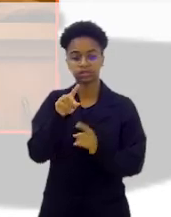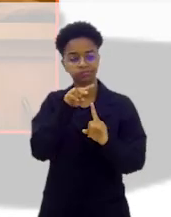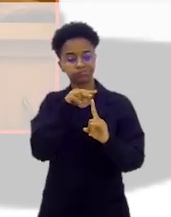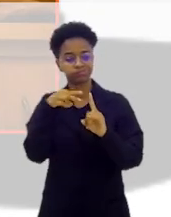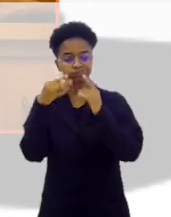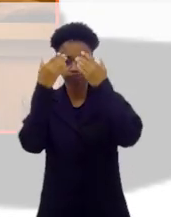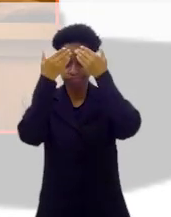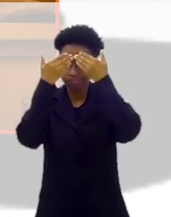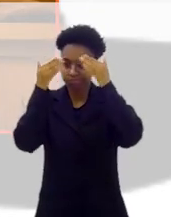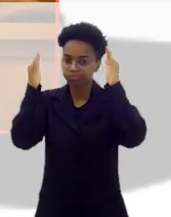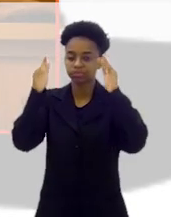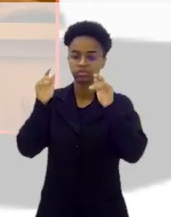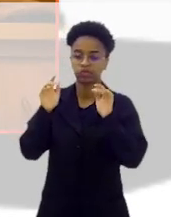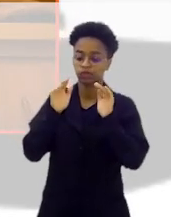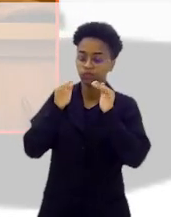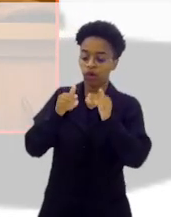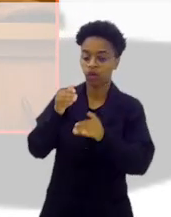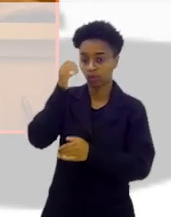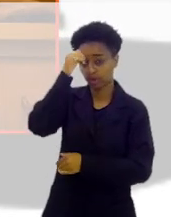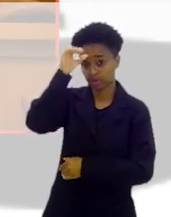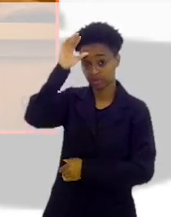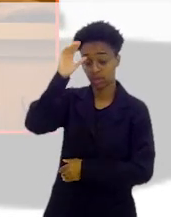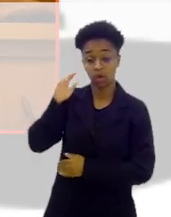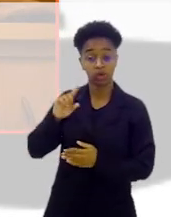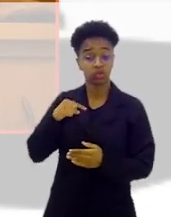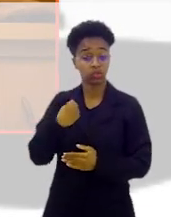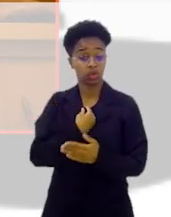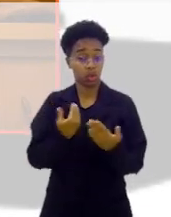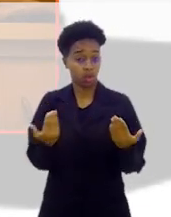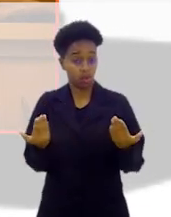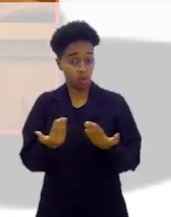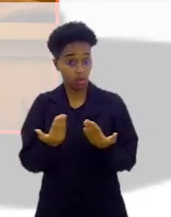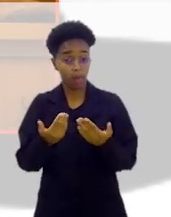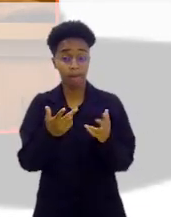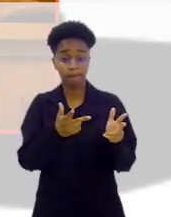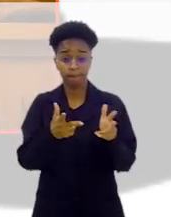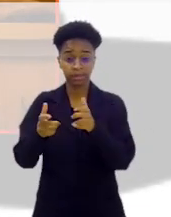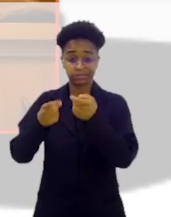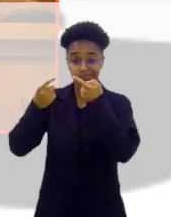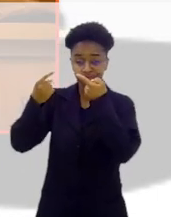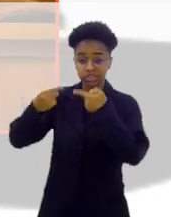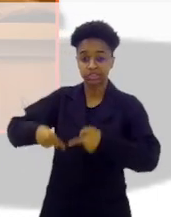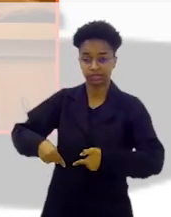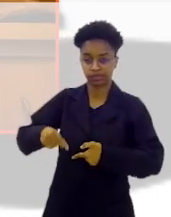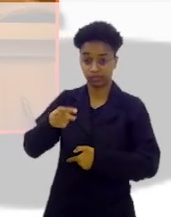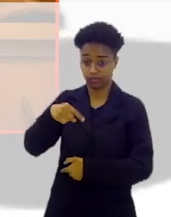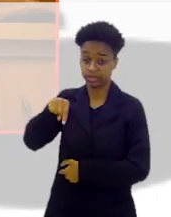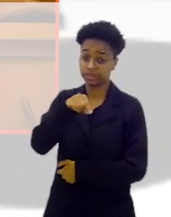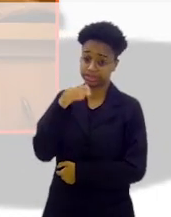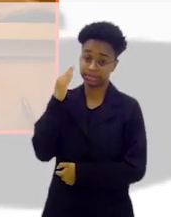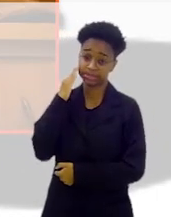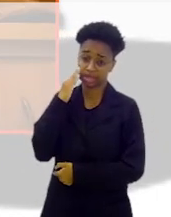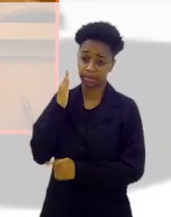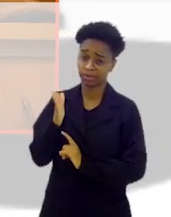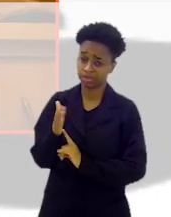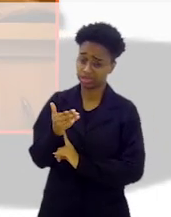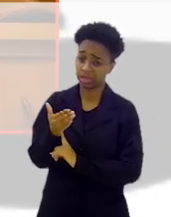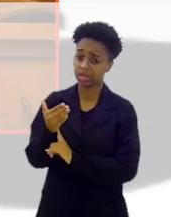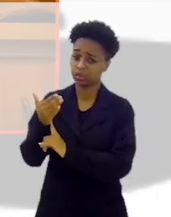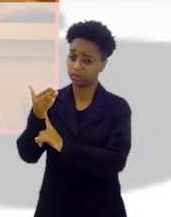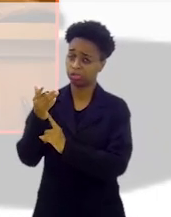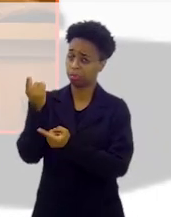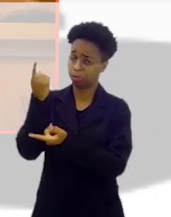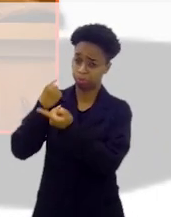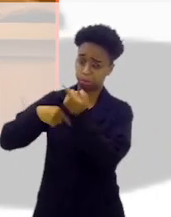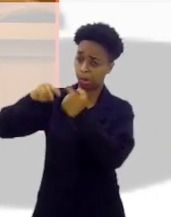perspectivas para o conhecimento. A gente está hoje diante de um grande desafio. Você sabe, essa tecnologia